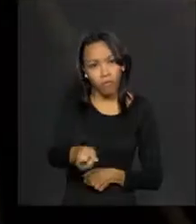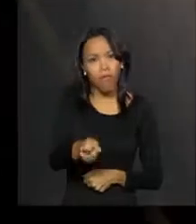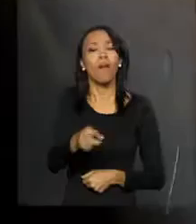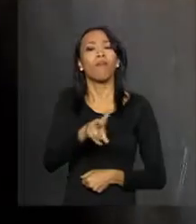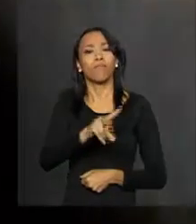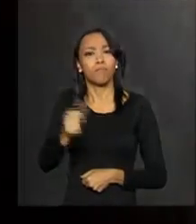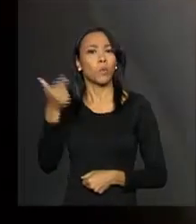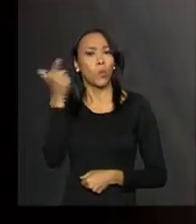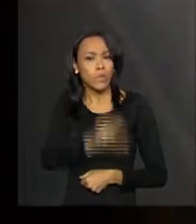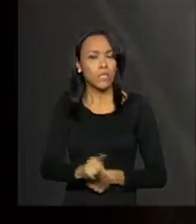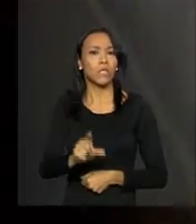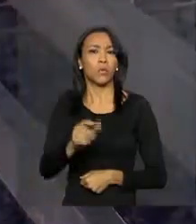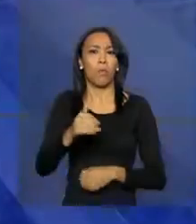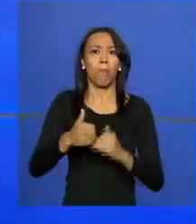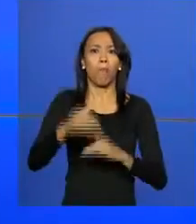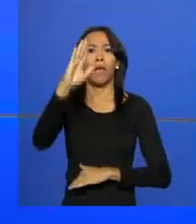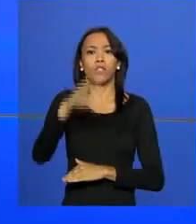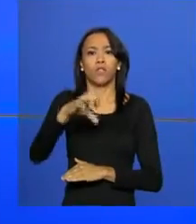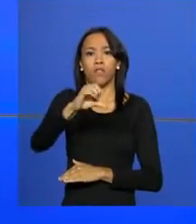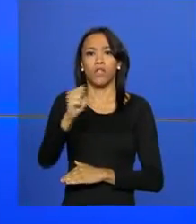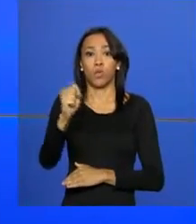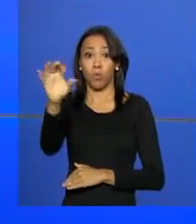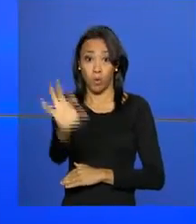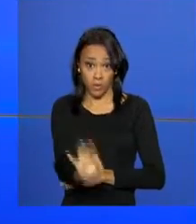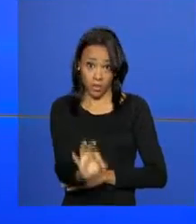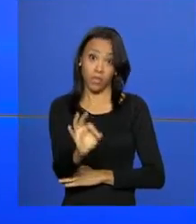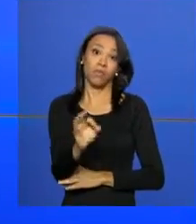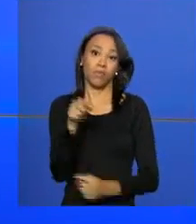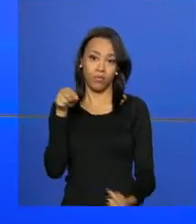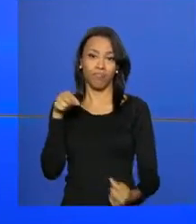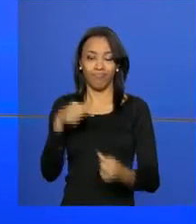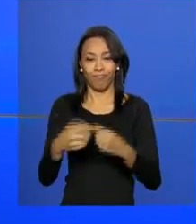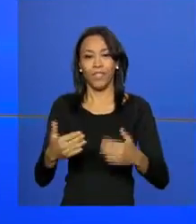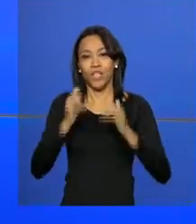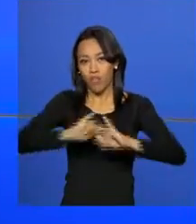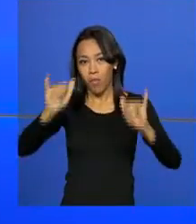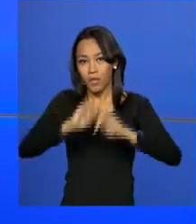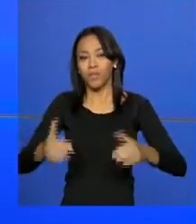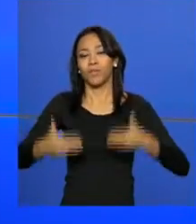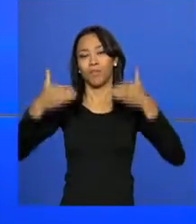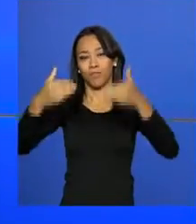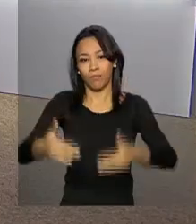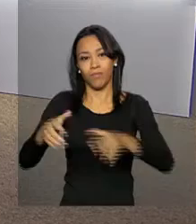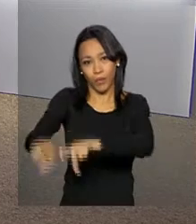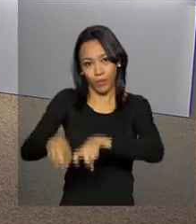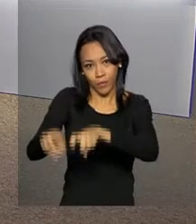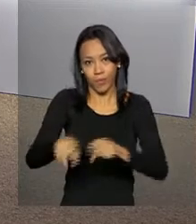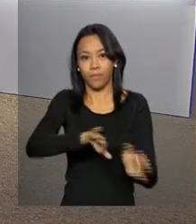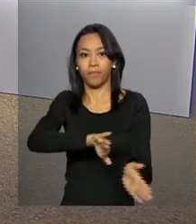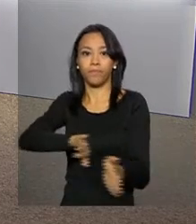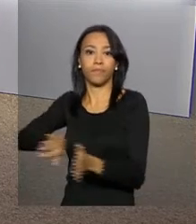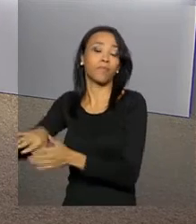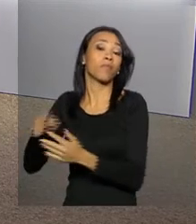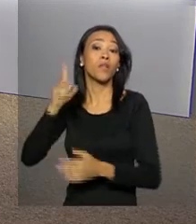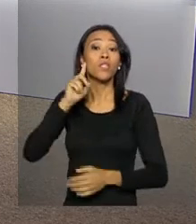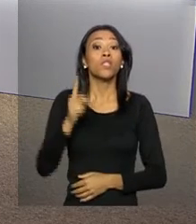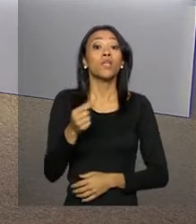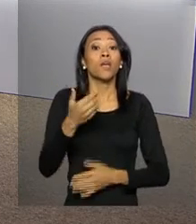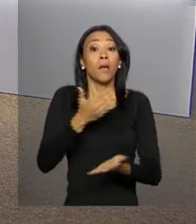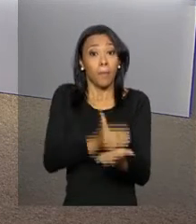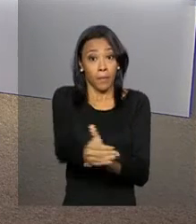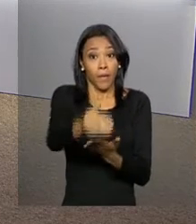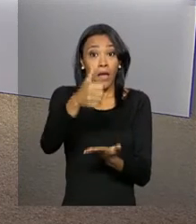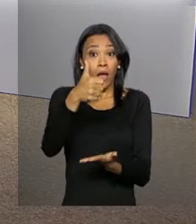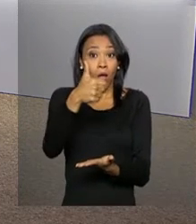índice de cobertura de mais de 98%, de acordo com o Ministério da Agricultura. A partir do dia 4 de